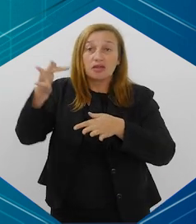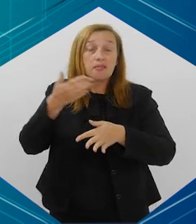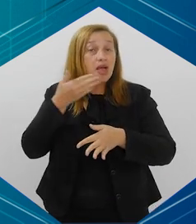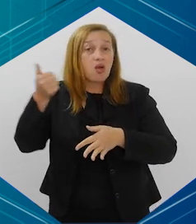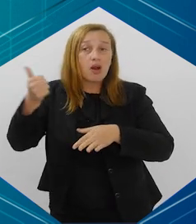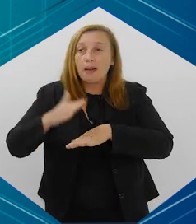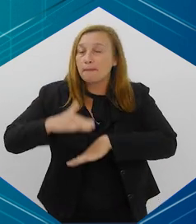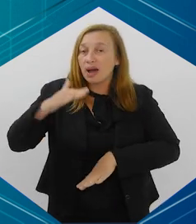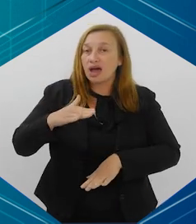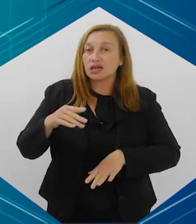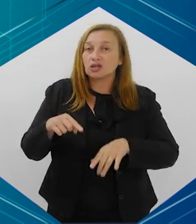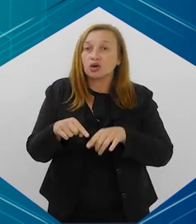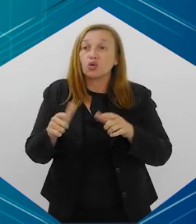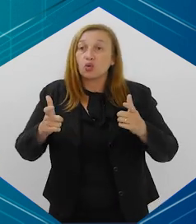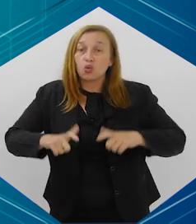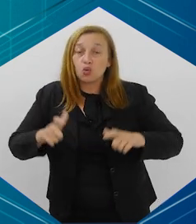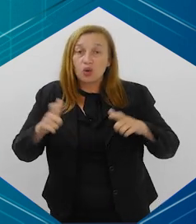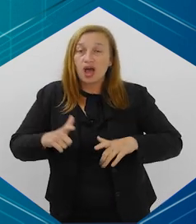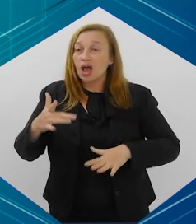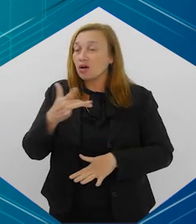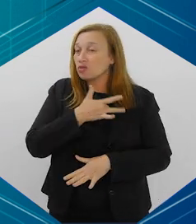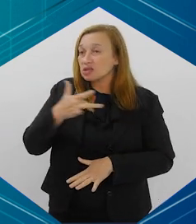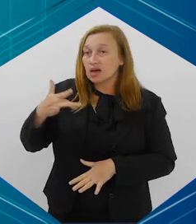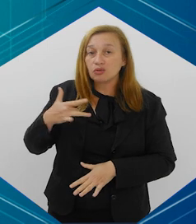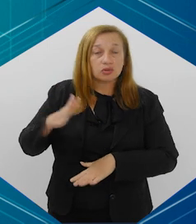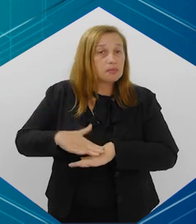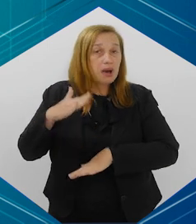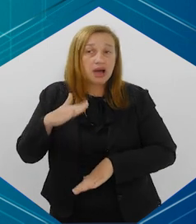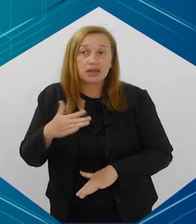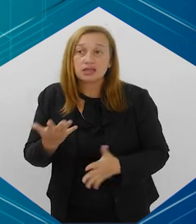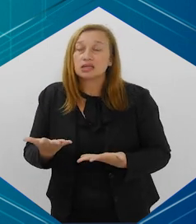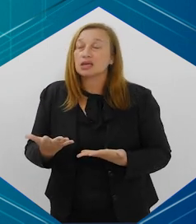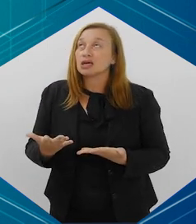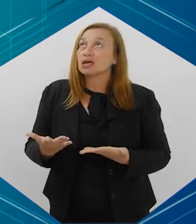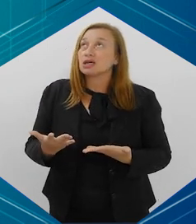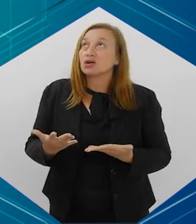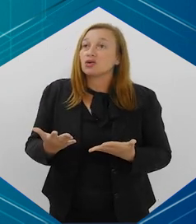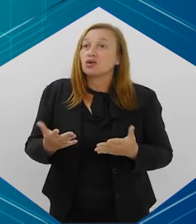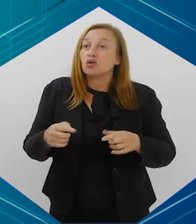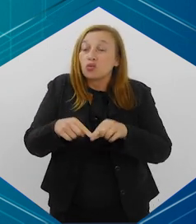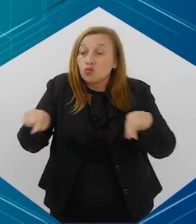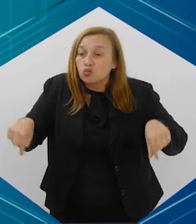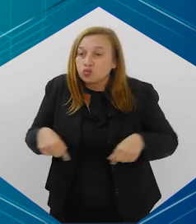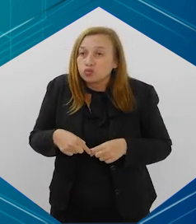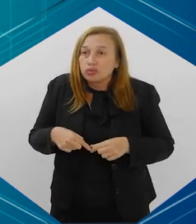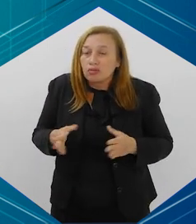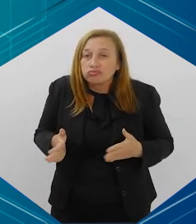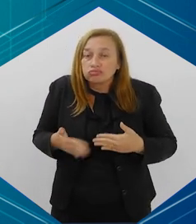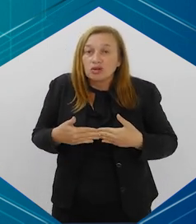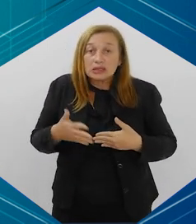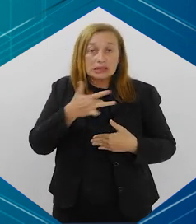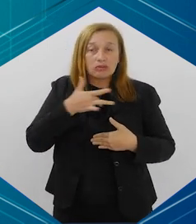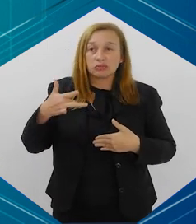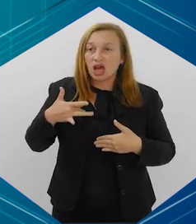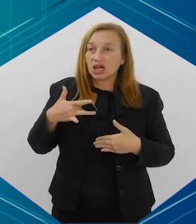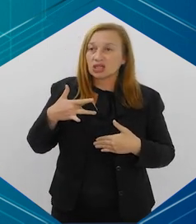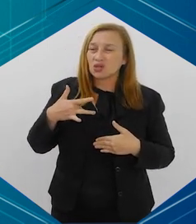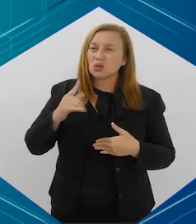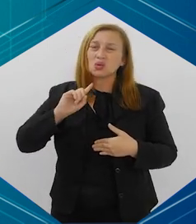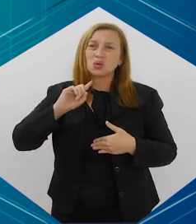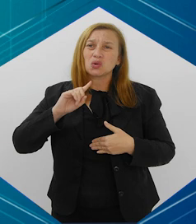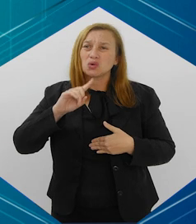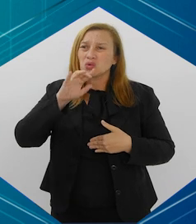melhorar mais os nossos ambientes, com mais saúde, com mais ambientes saudáveis, sem poluição